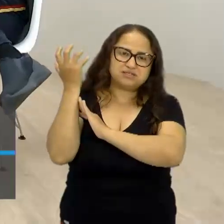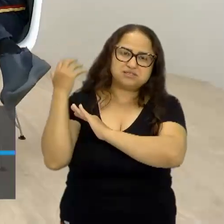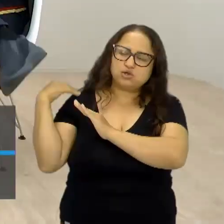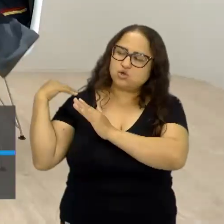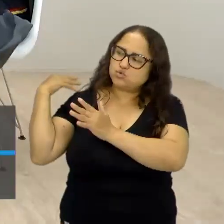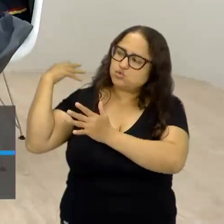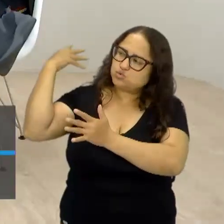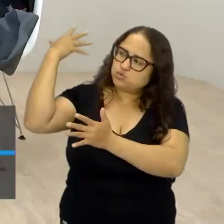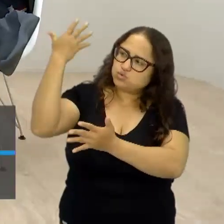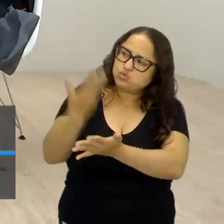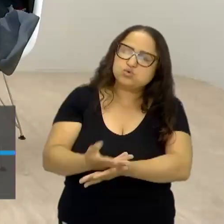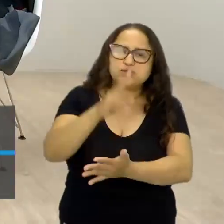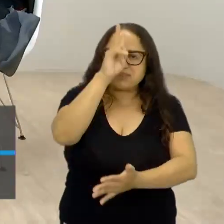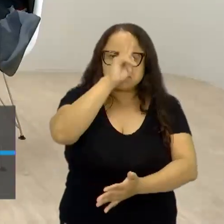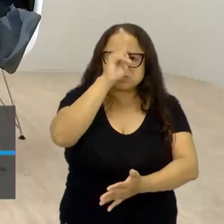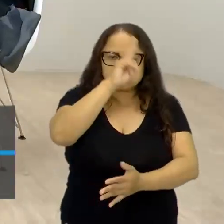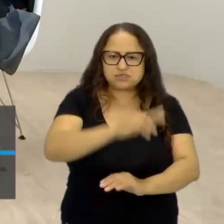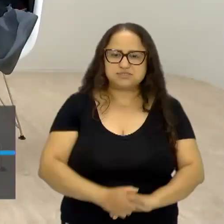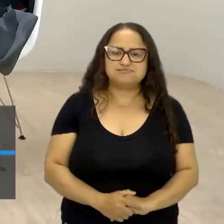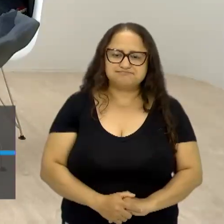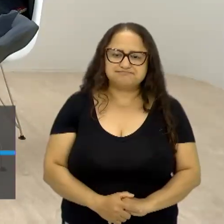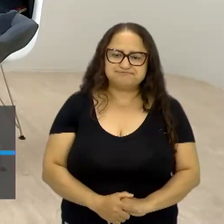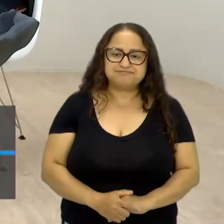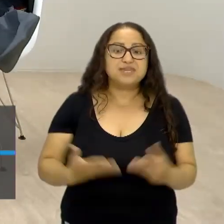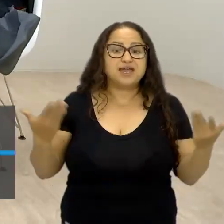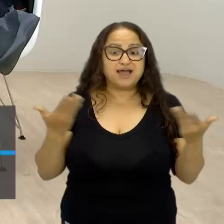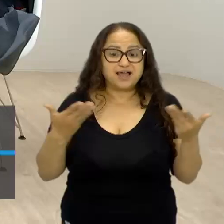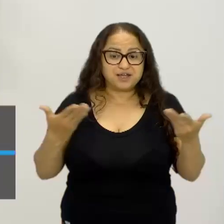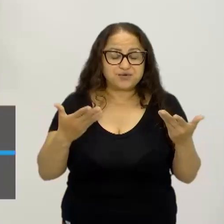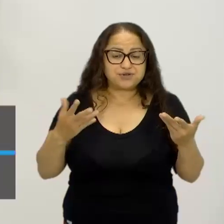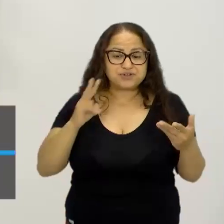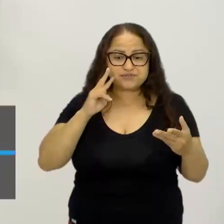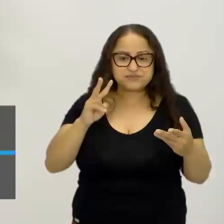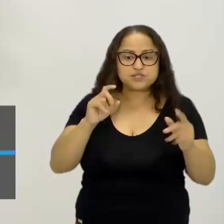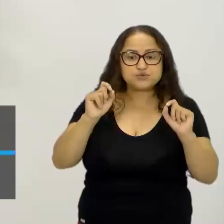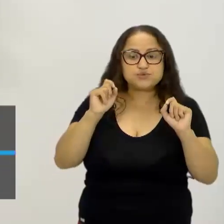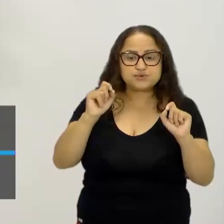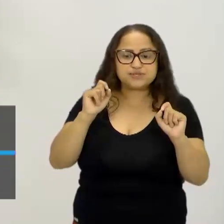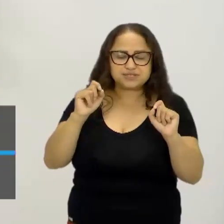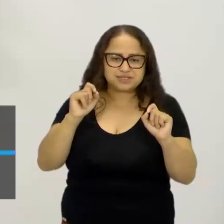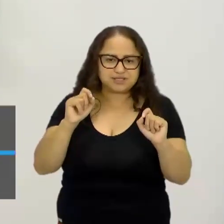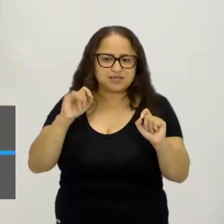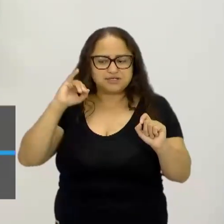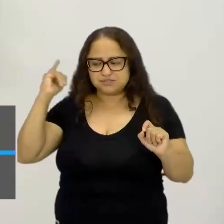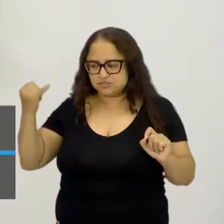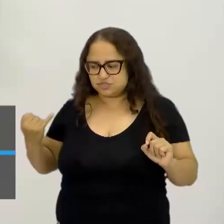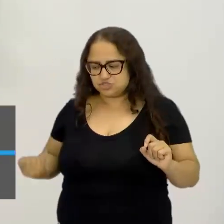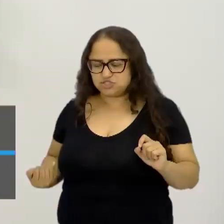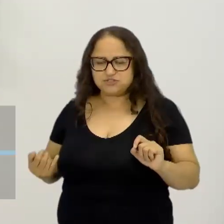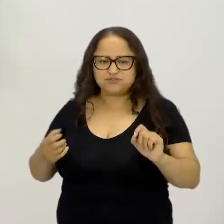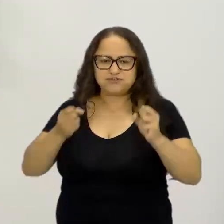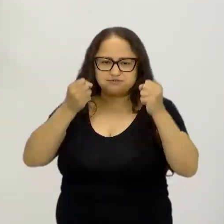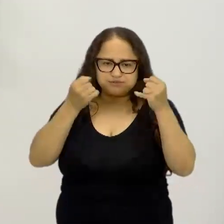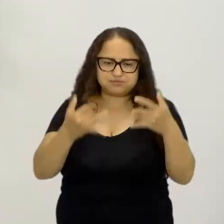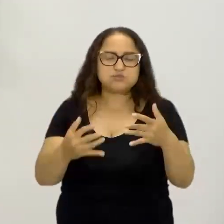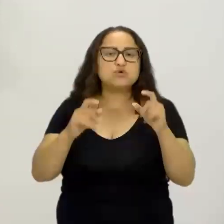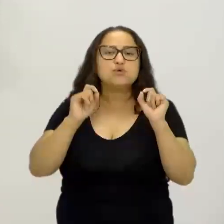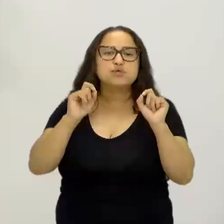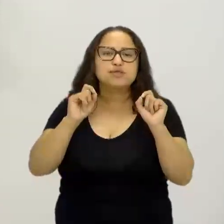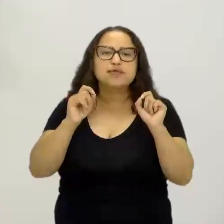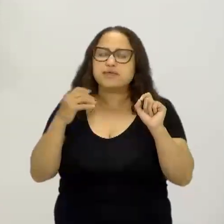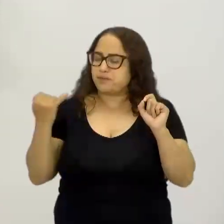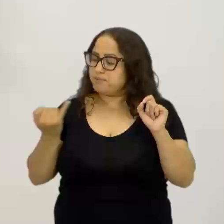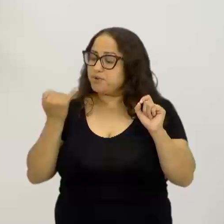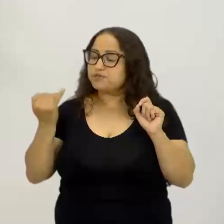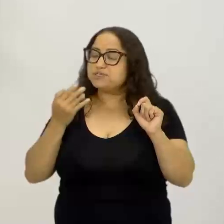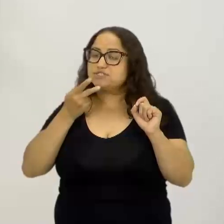Bom, e pegando o gancho do que a Jennifer acabou de falar, eu acho importante ressaltar o seguinte, que também